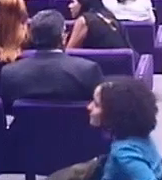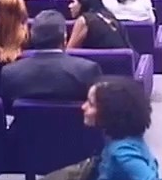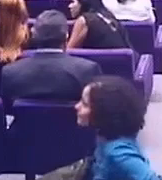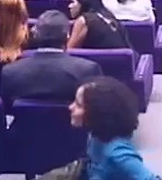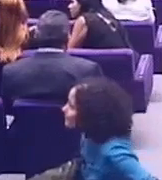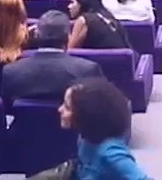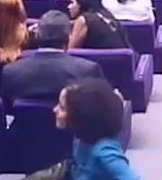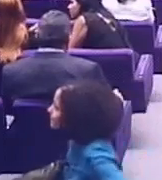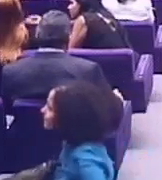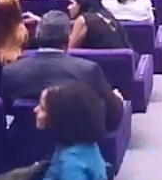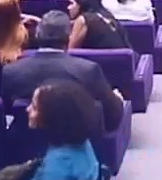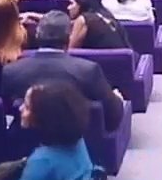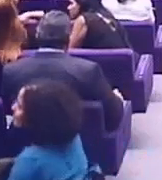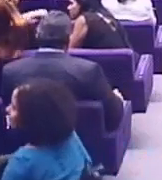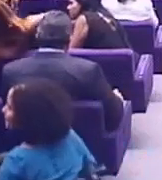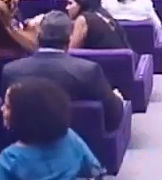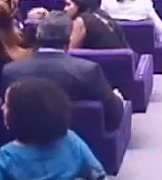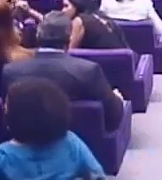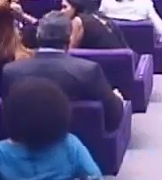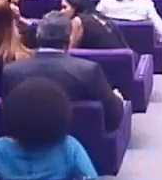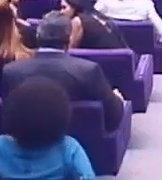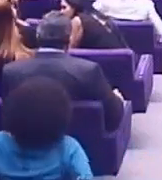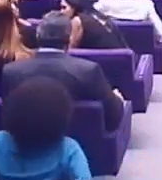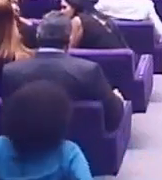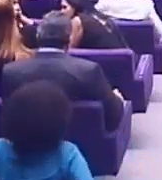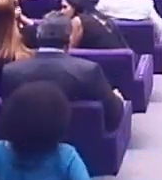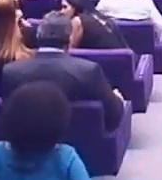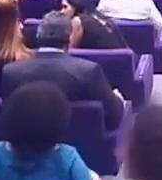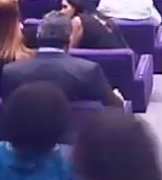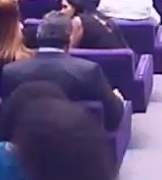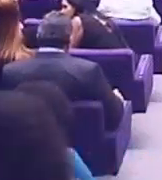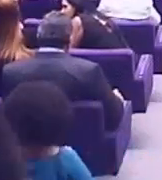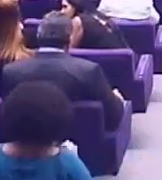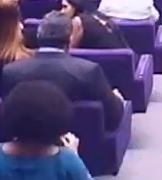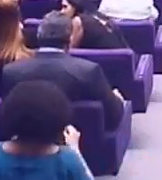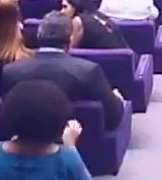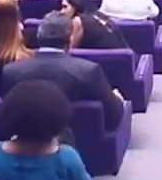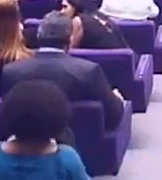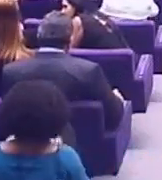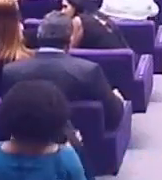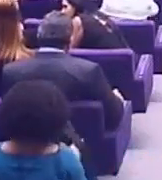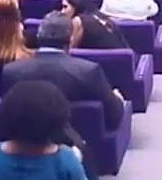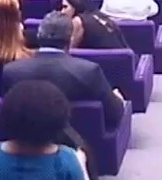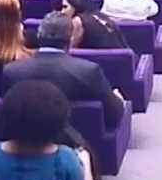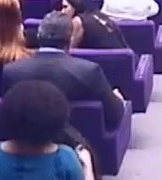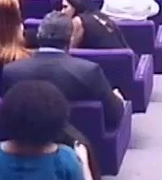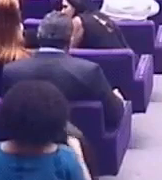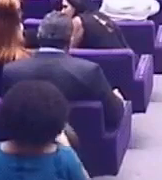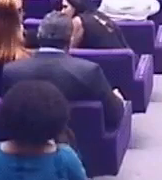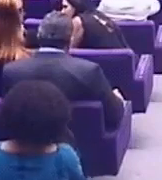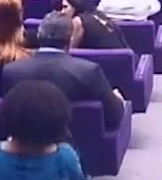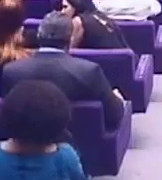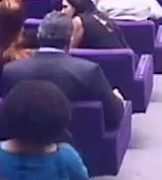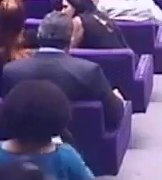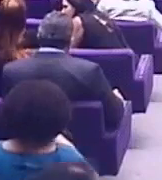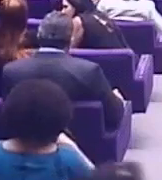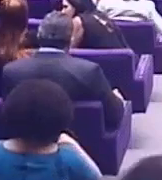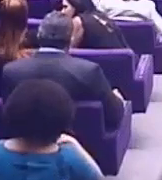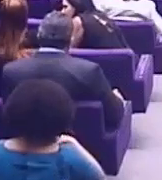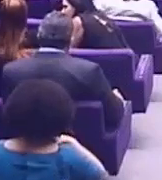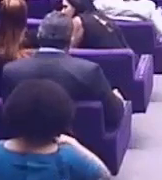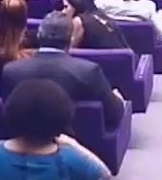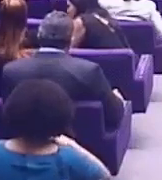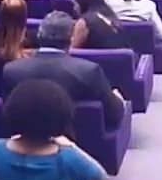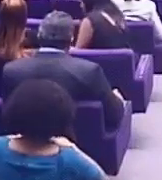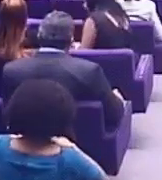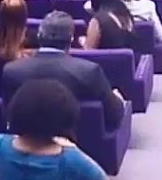Senhoras e senhores, mais uma vez, muito boa tarde. Reiniciando o seminário, nós pedimos a todos a gentileza de retornarem